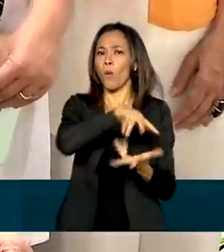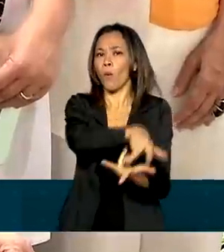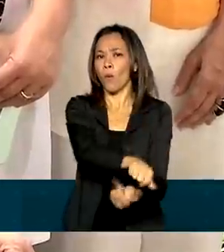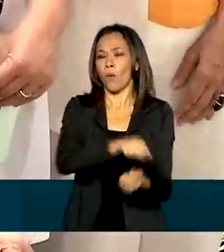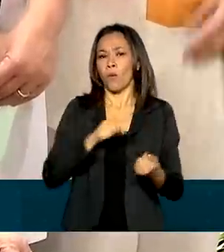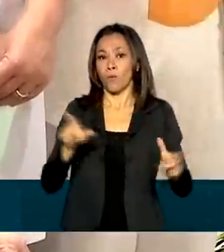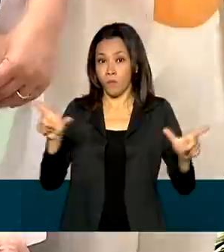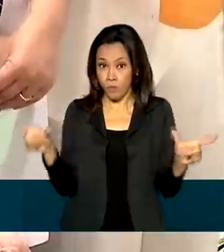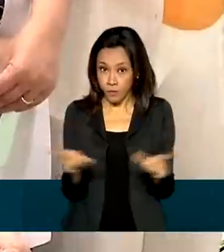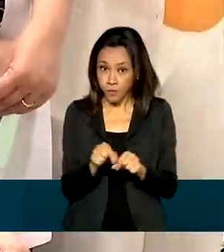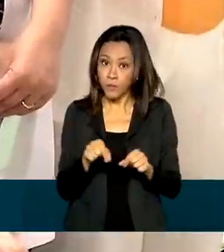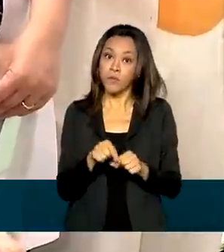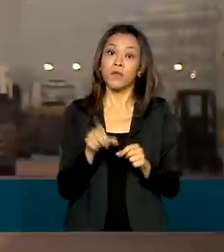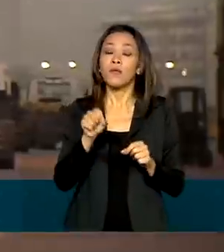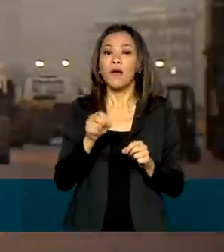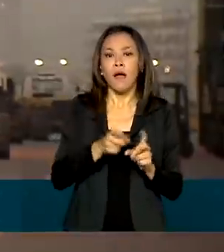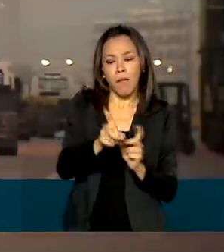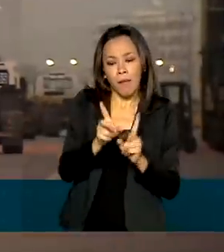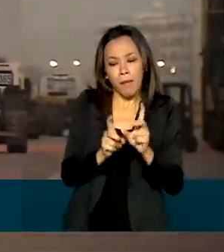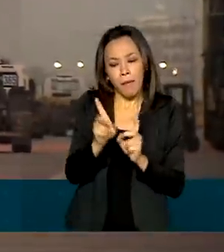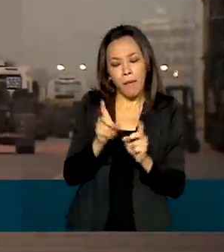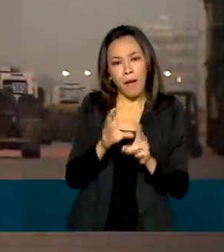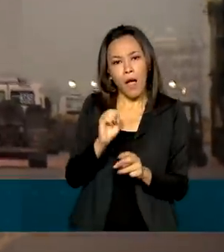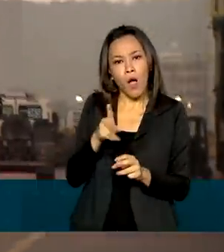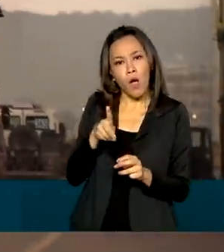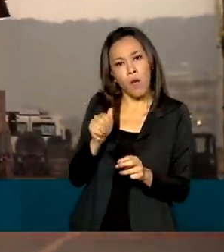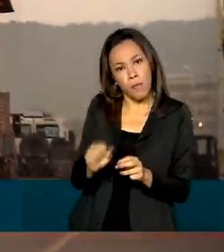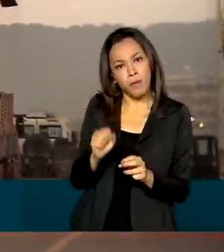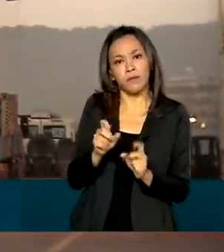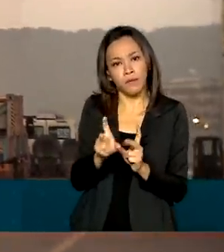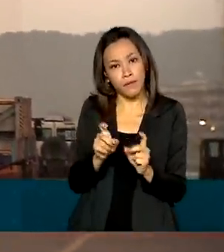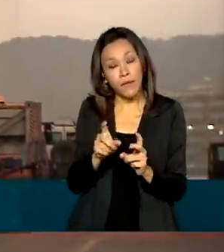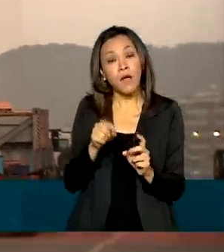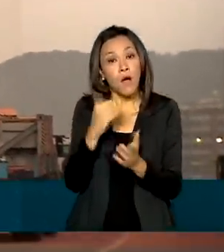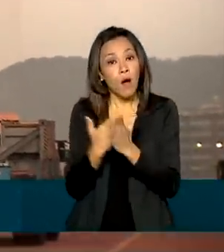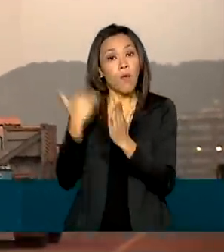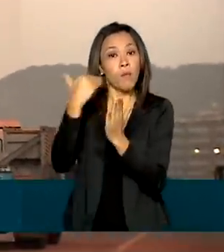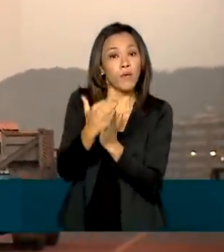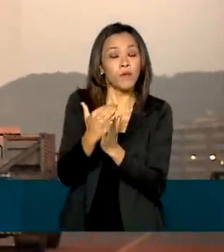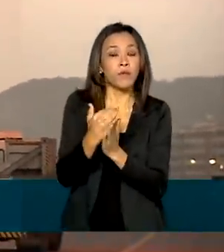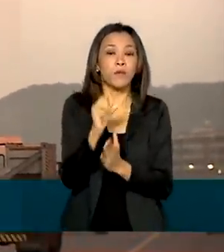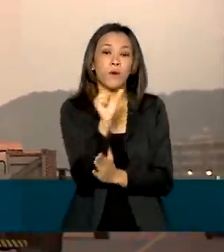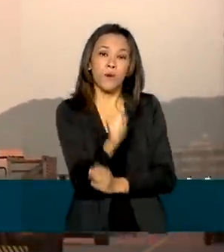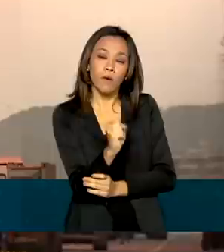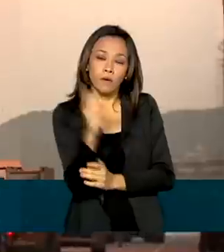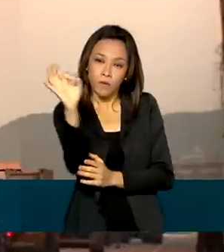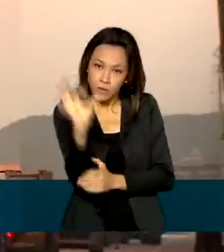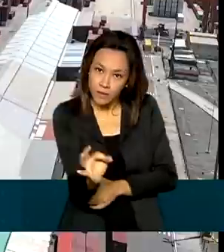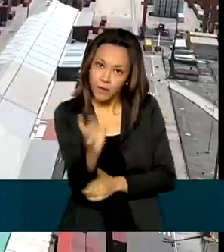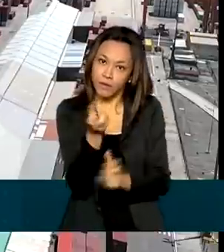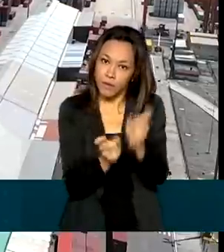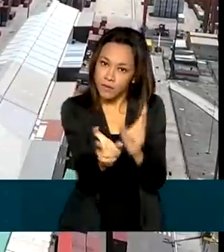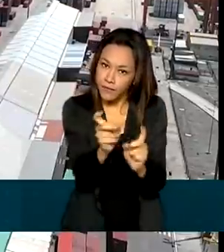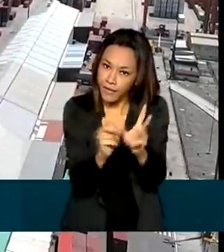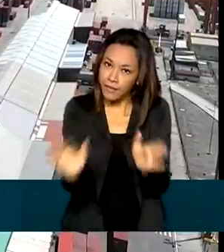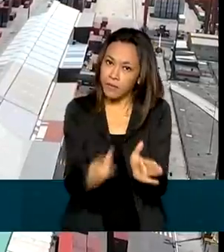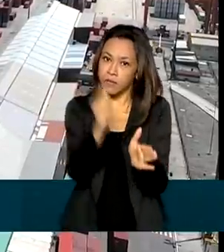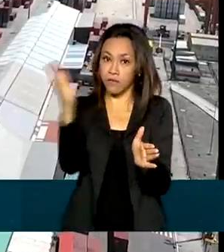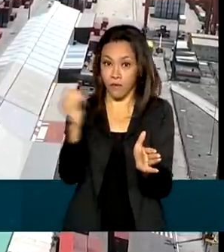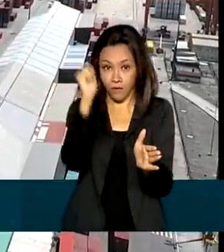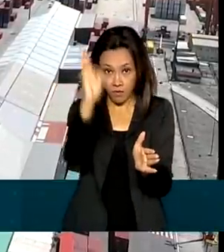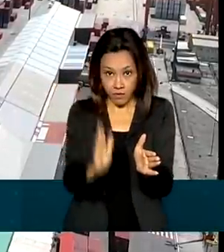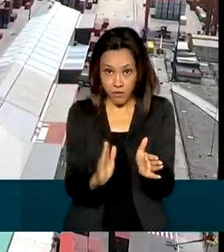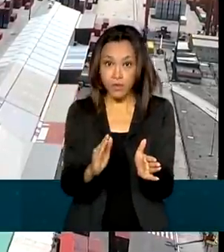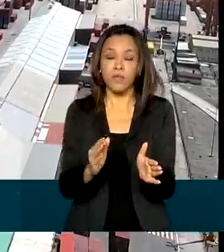da Organização Mundial do Comércio é de aumento de até 8% no comércio internacional. No ano